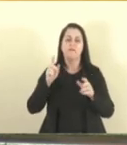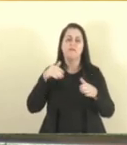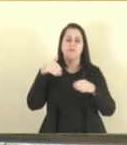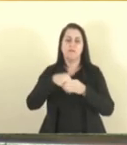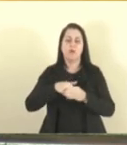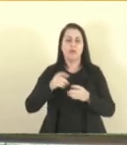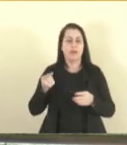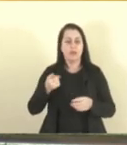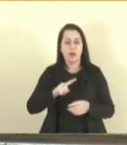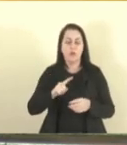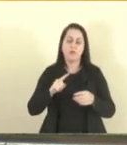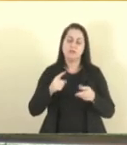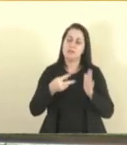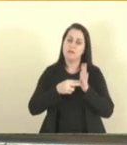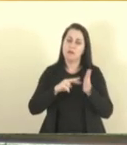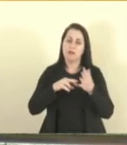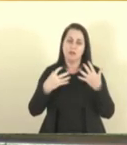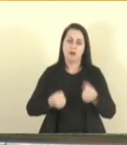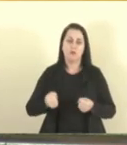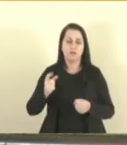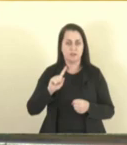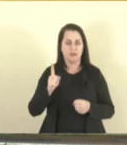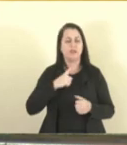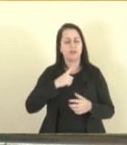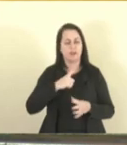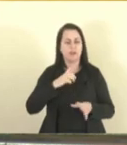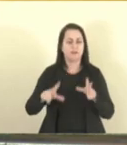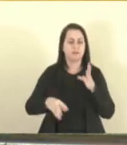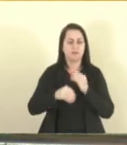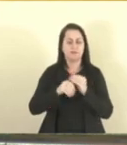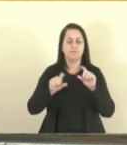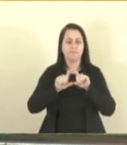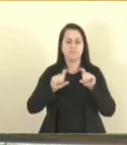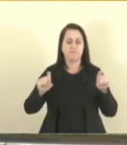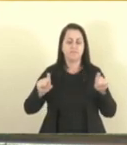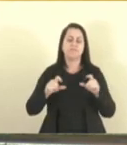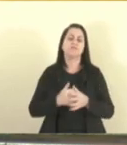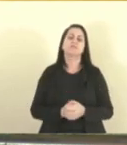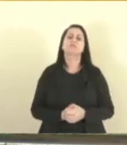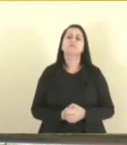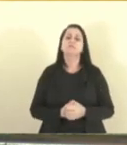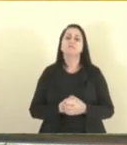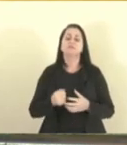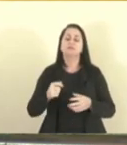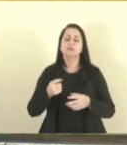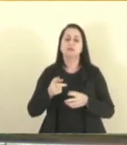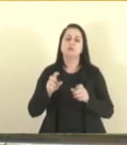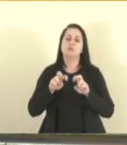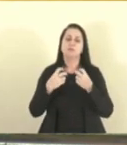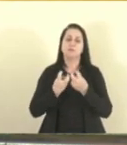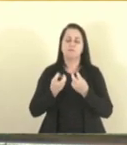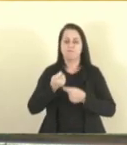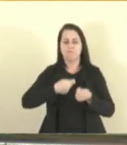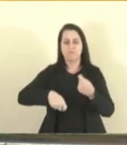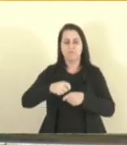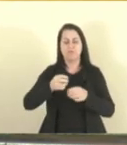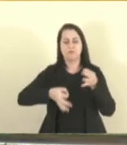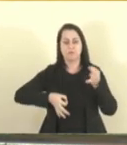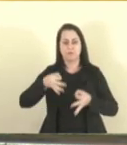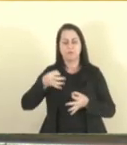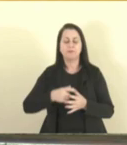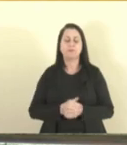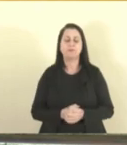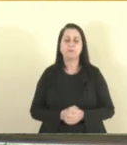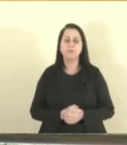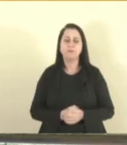rejeitam a matéria. Foi relatado, inclusive, com emenda, como foi relatado também na Comissão de Constituição e Justiça. Autorizar a abertura do painel